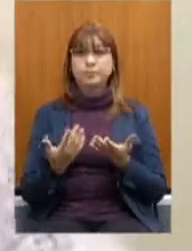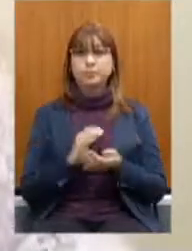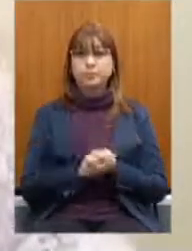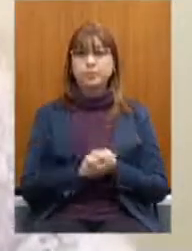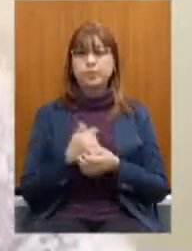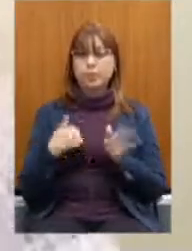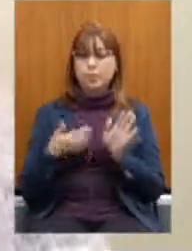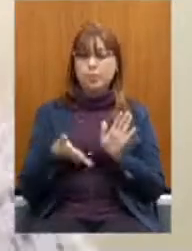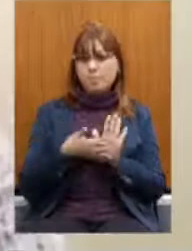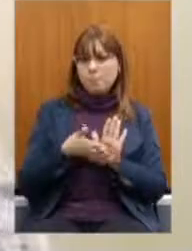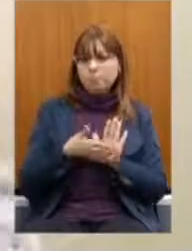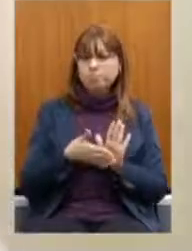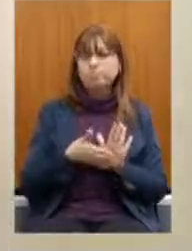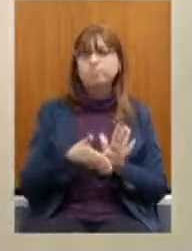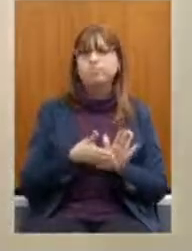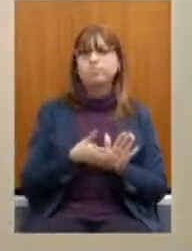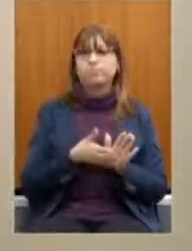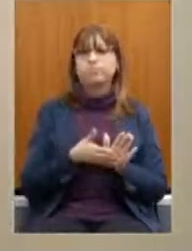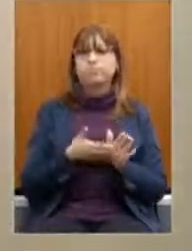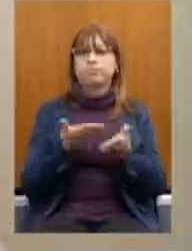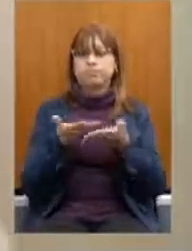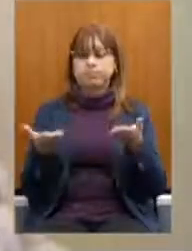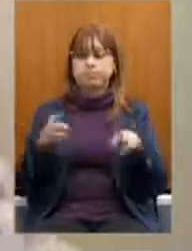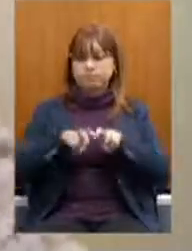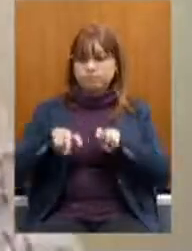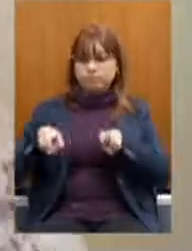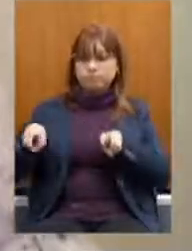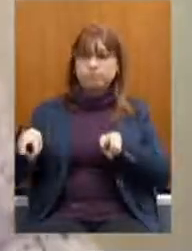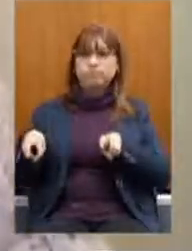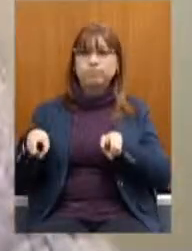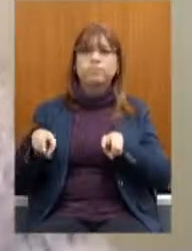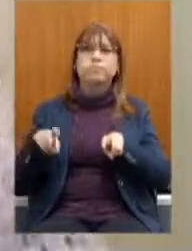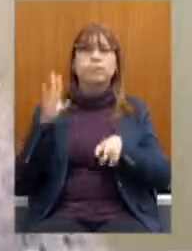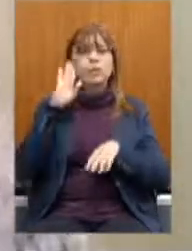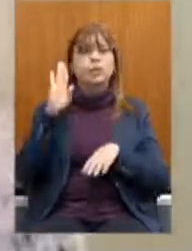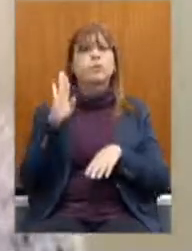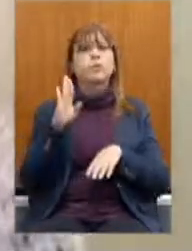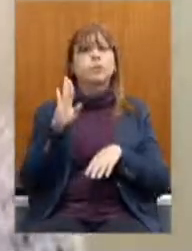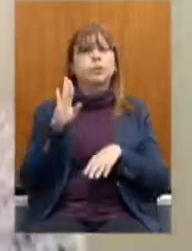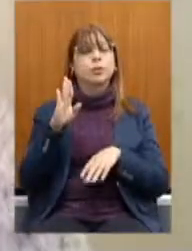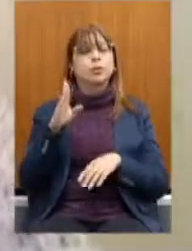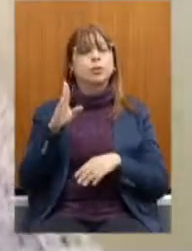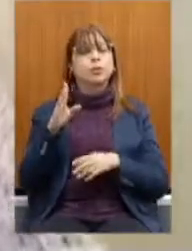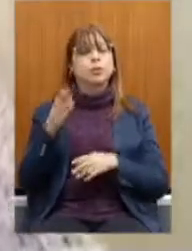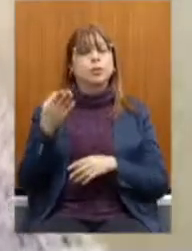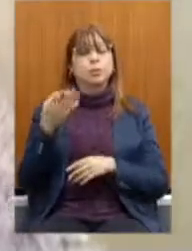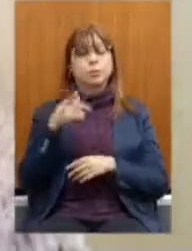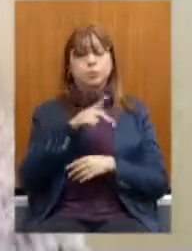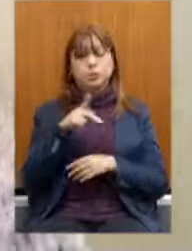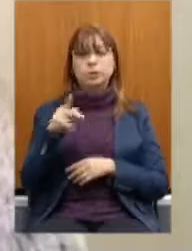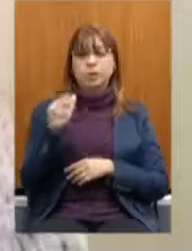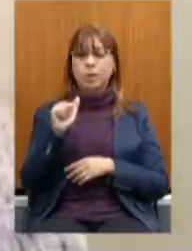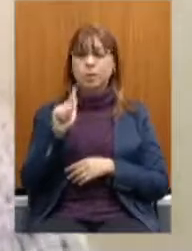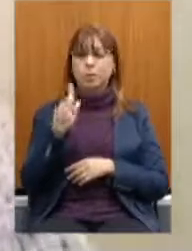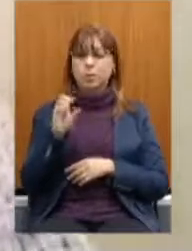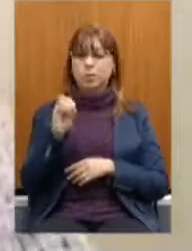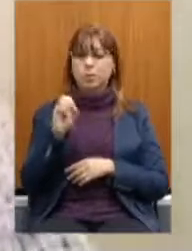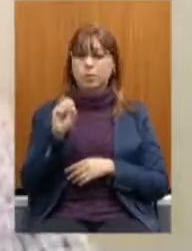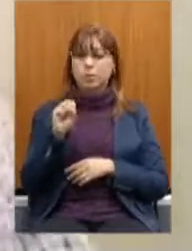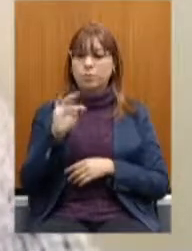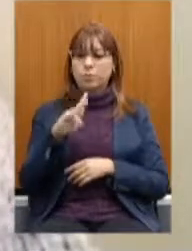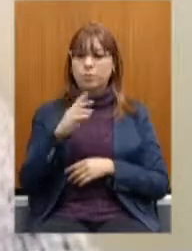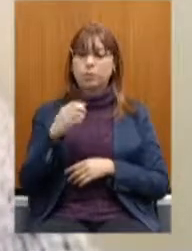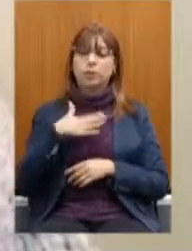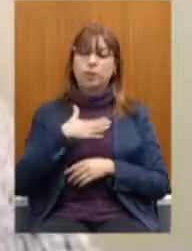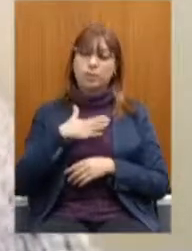parabenizo a mesa e o Colégio de Líderes, a mesa do nosso presidente Agostinho Batruz e o Colégio de Líderes no nome do meu